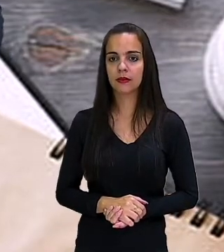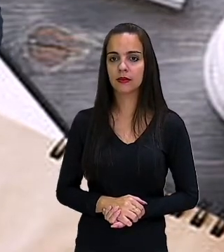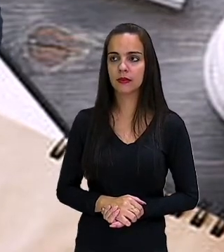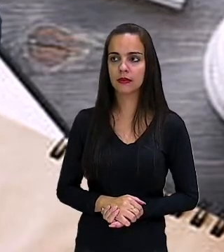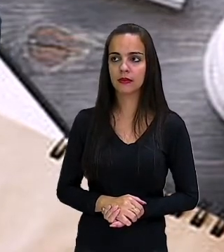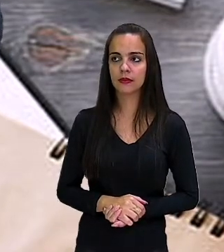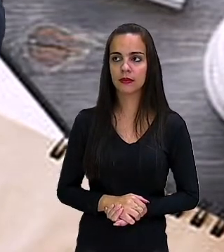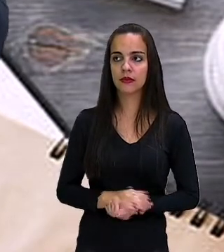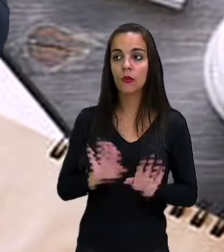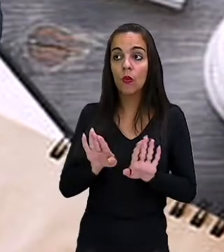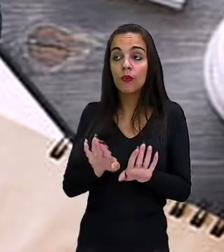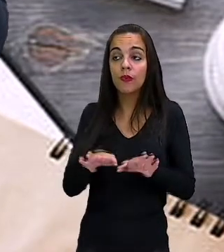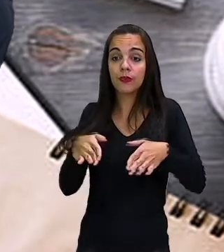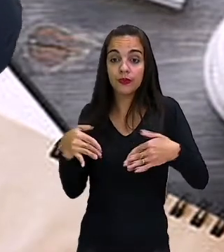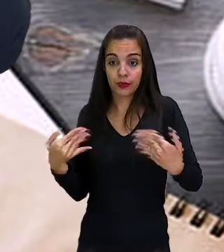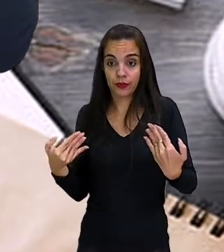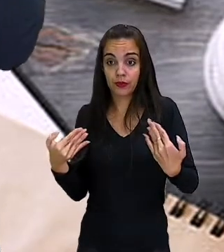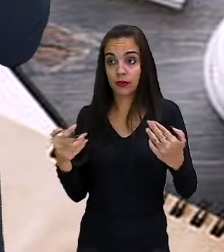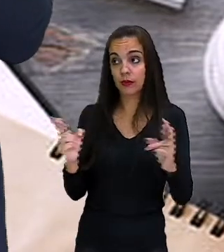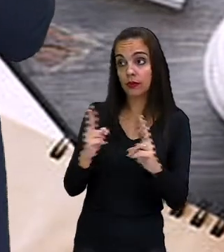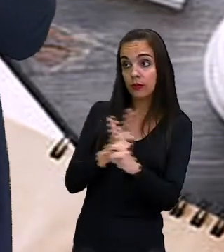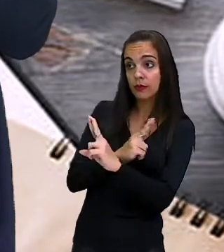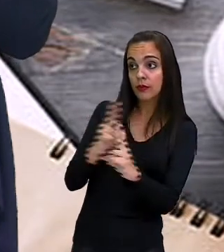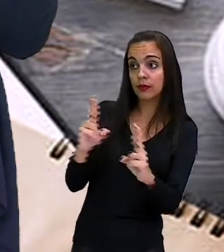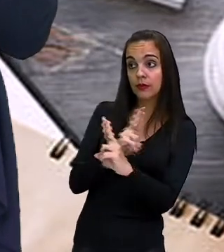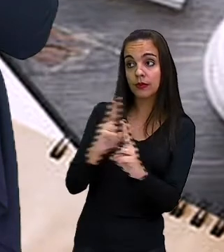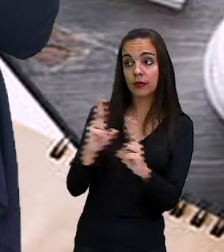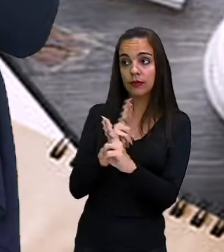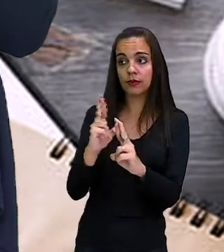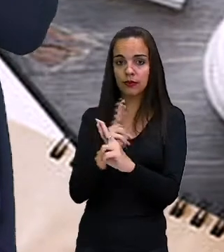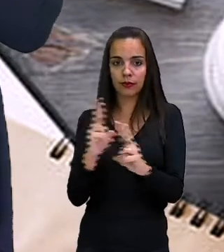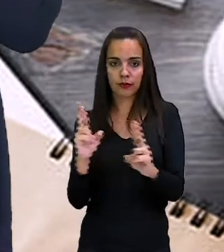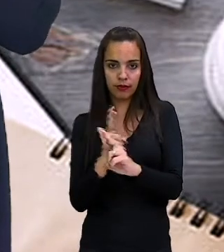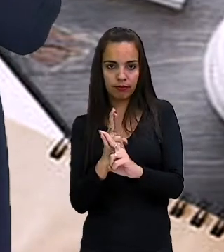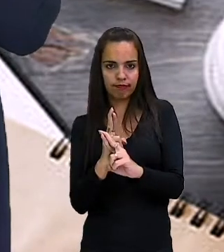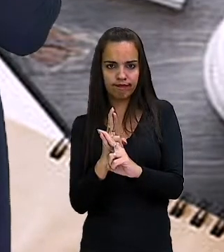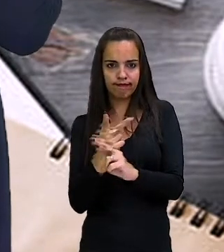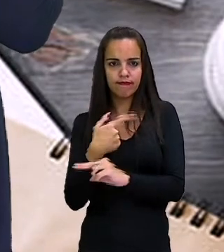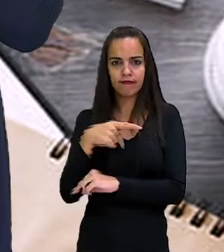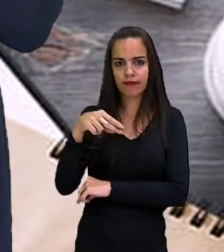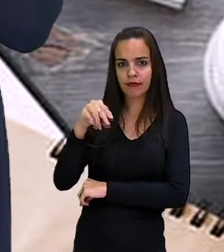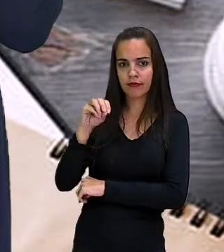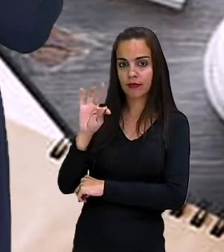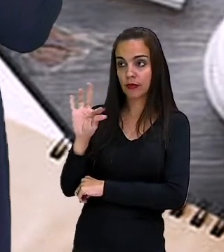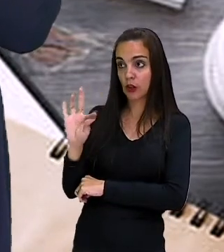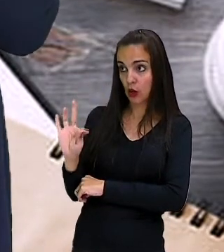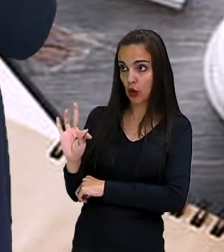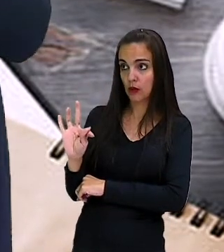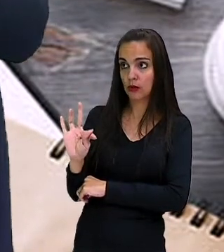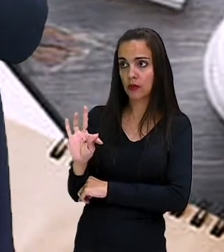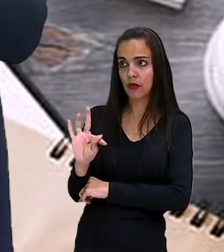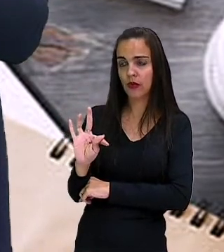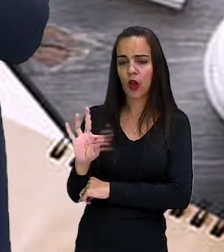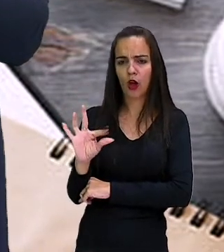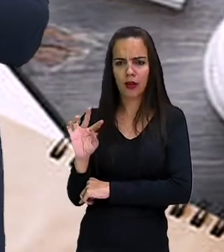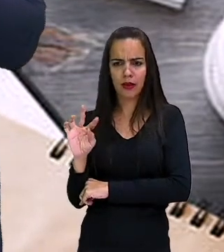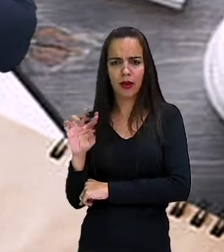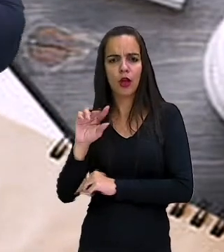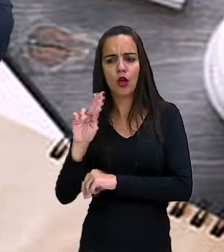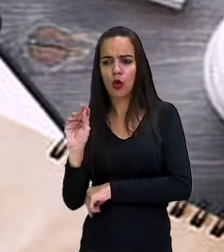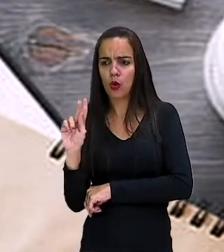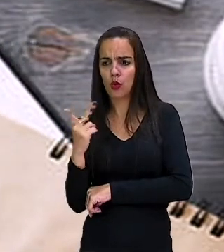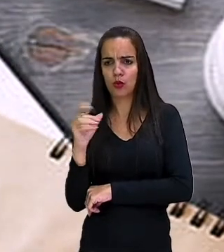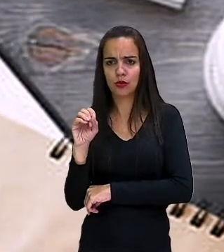Qual a relação entre pinóquio e fake news? Aí, a linha indica dessa